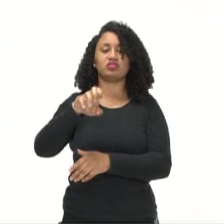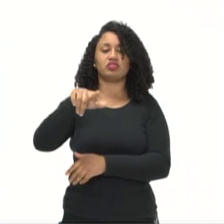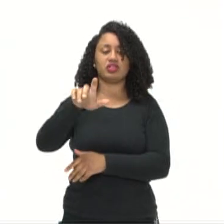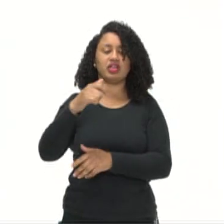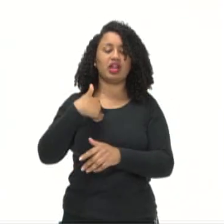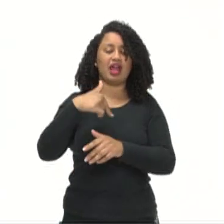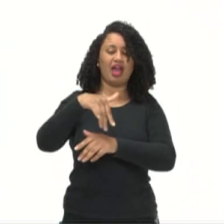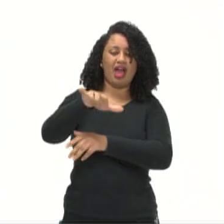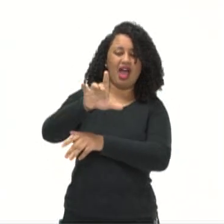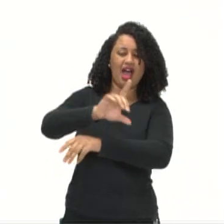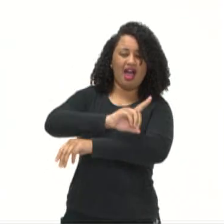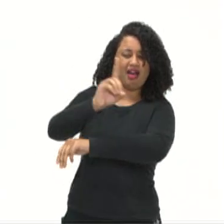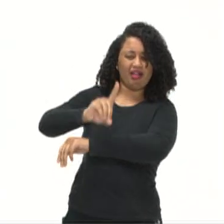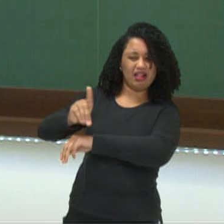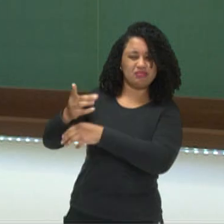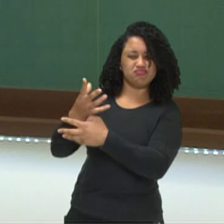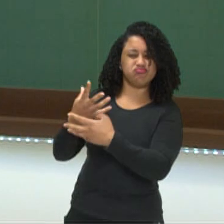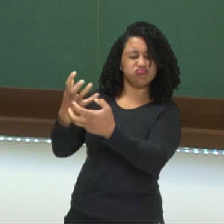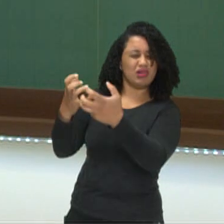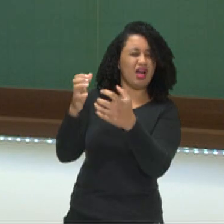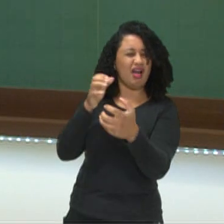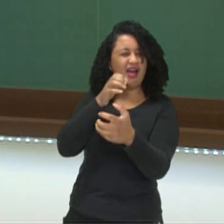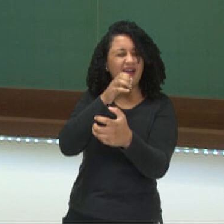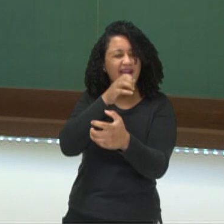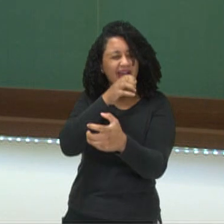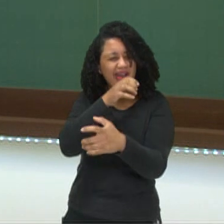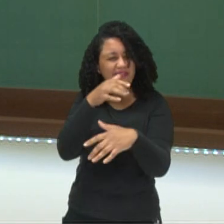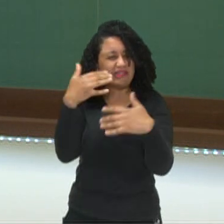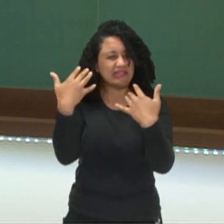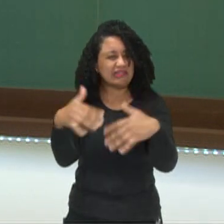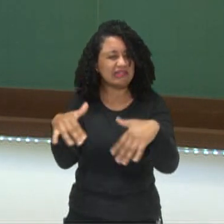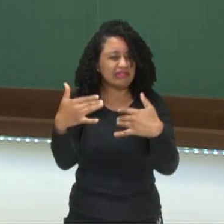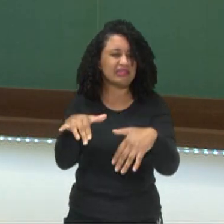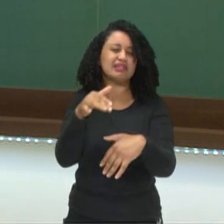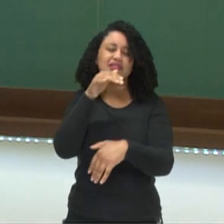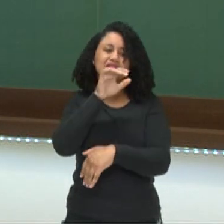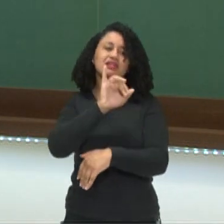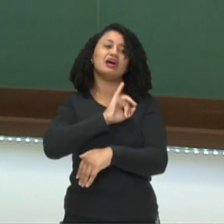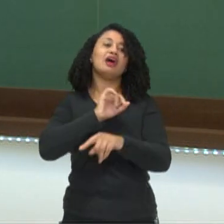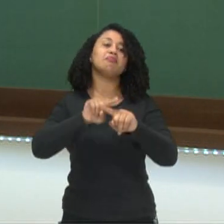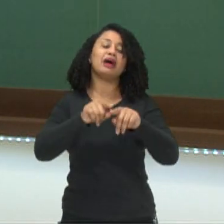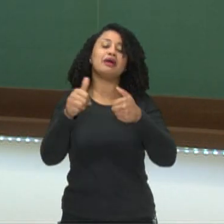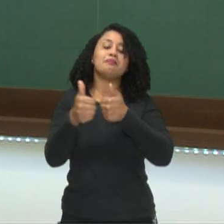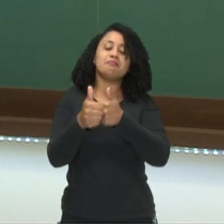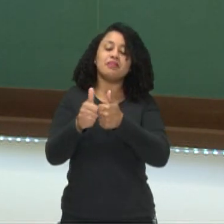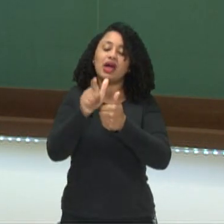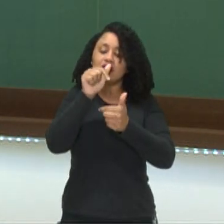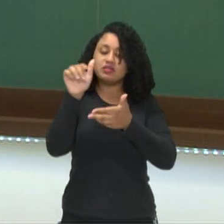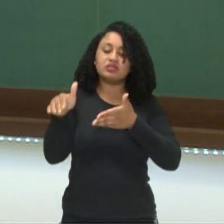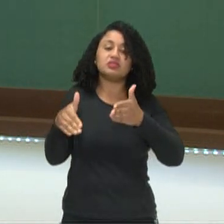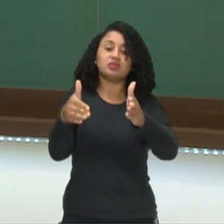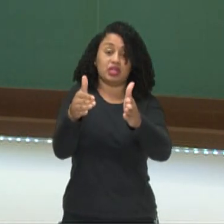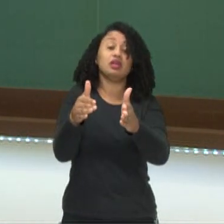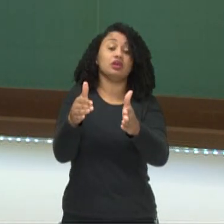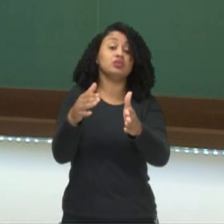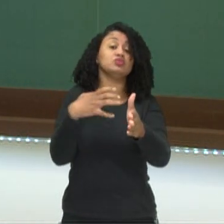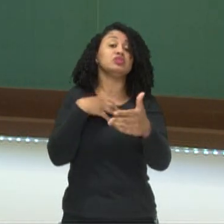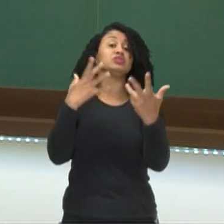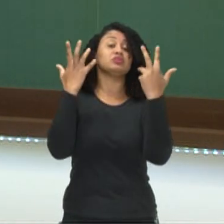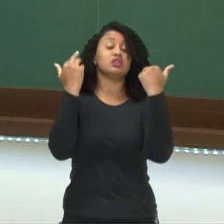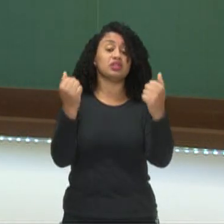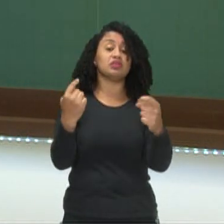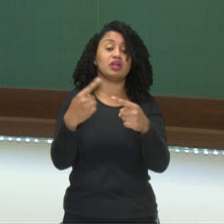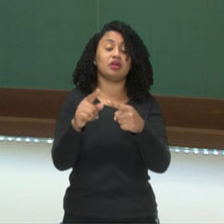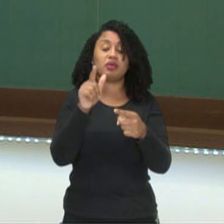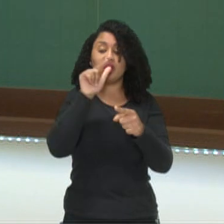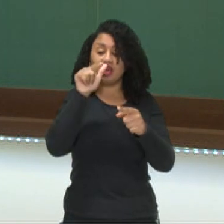desértica, árida, quente, clima quente no Iraque. Mas nas margens do rio, de uma forma natural, quando